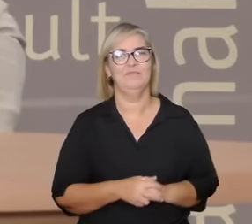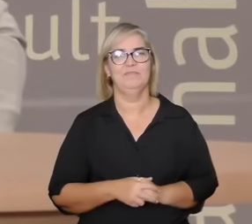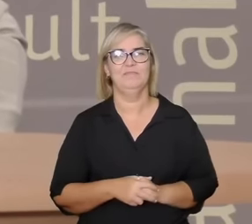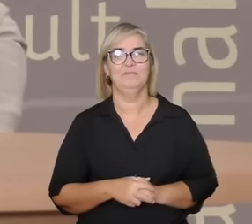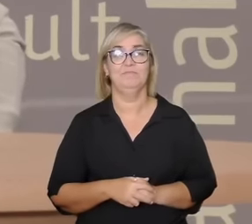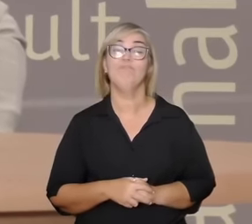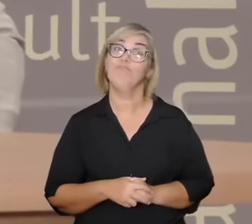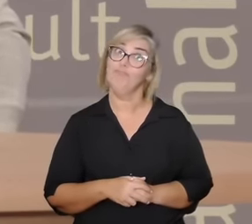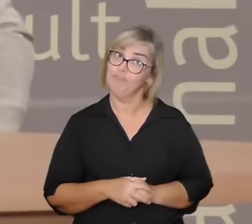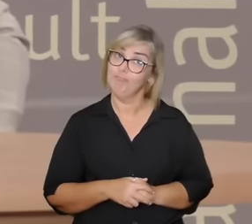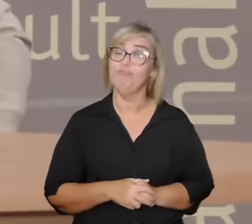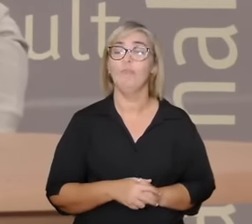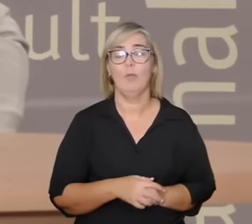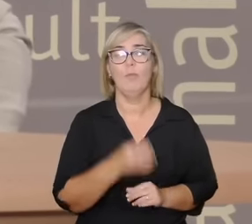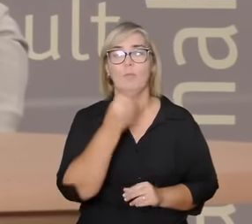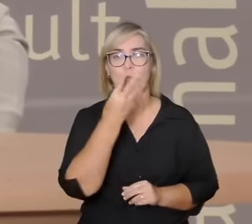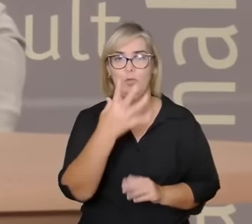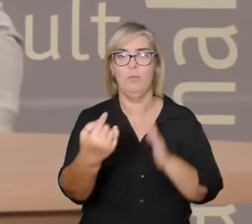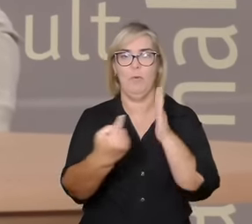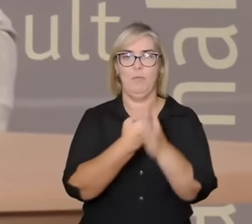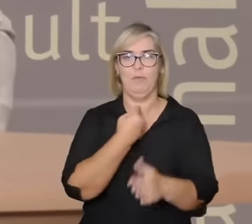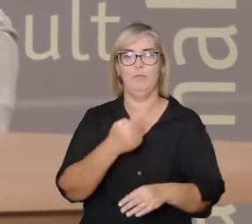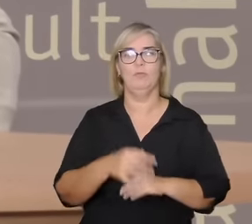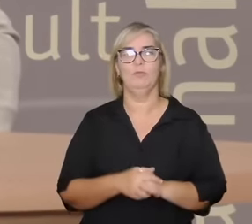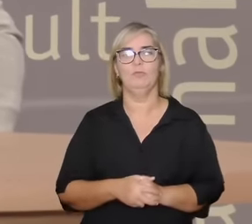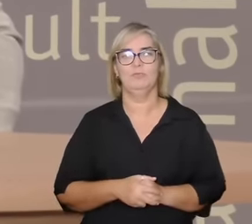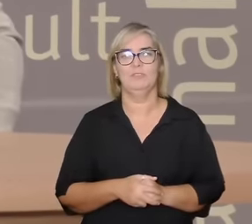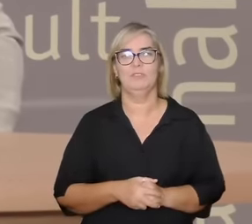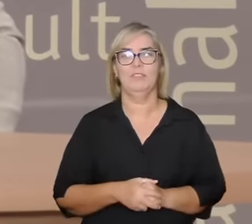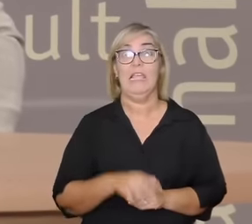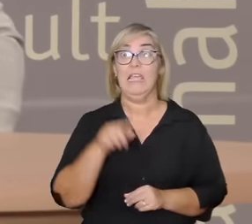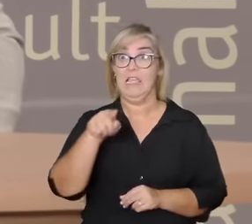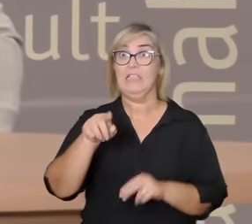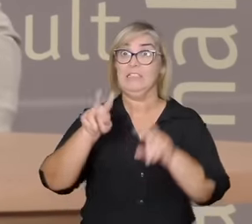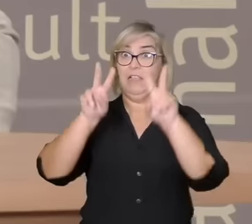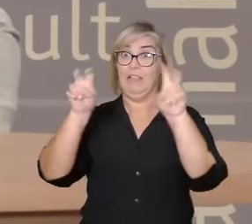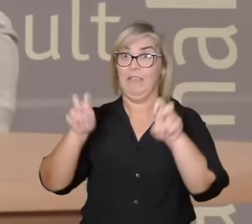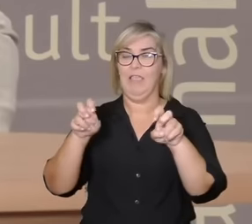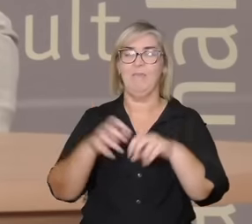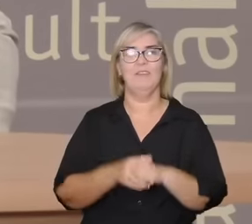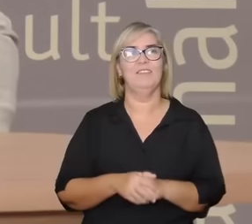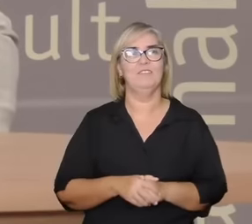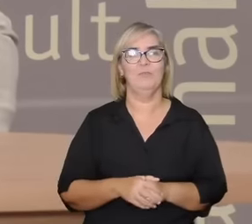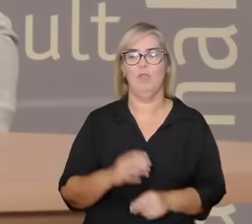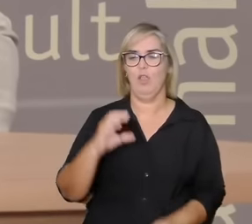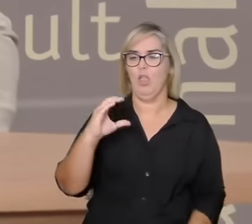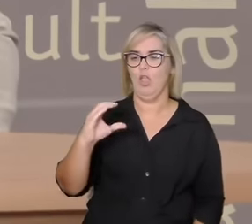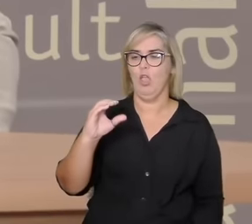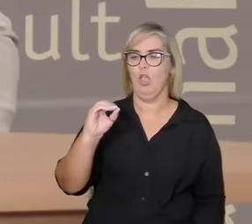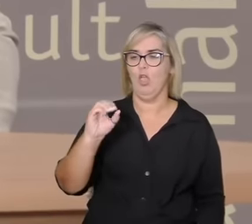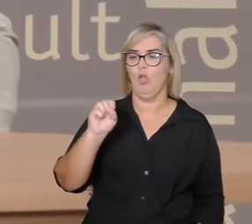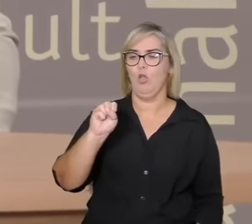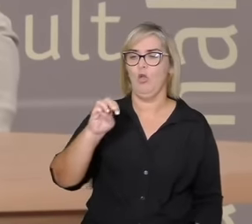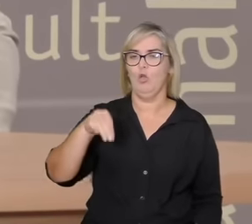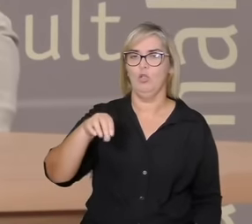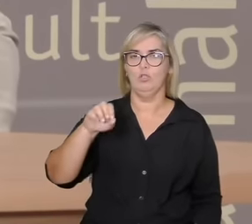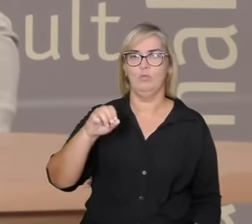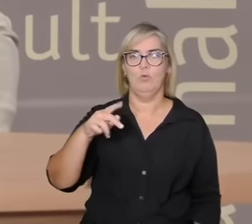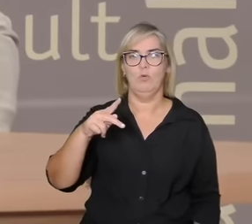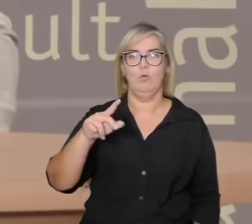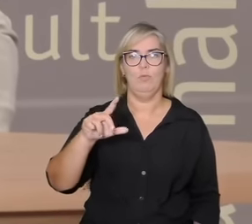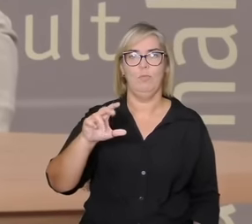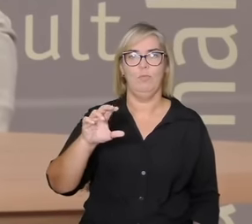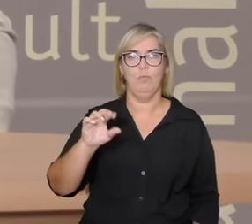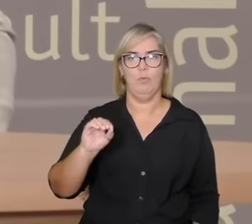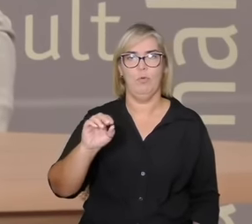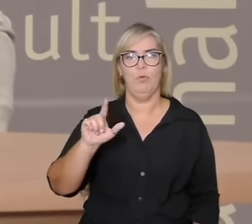essa questão importante uma questão de cosmopolítica para a gente poder analisar